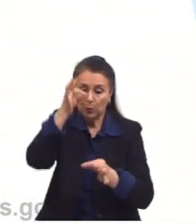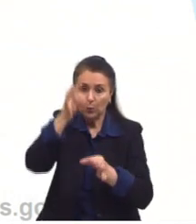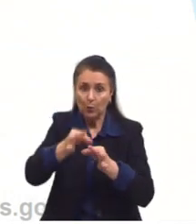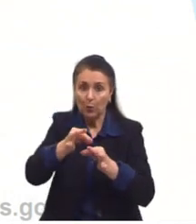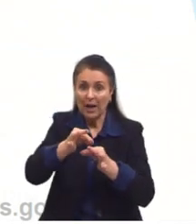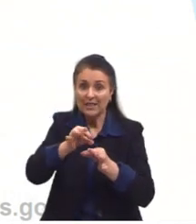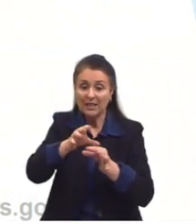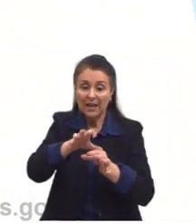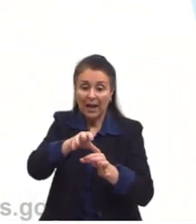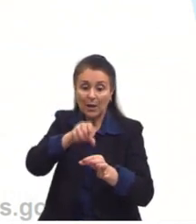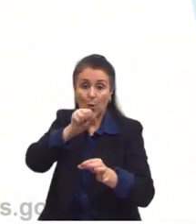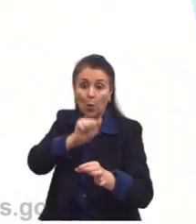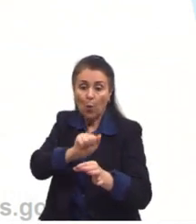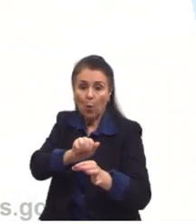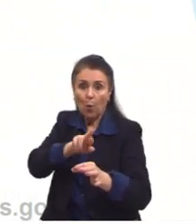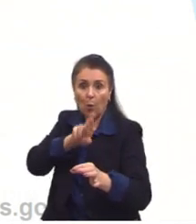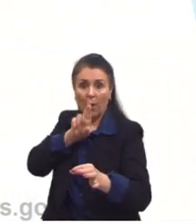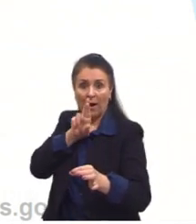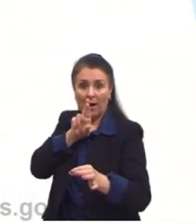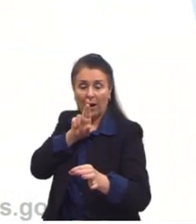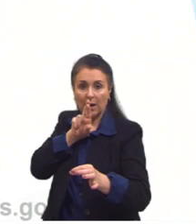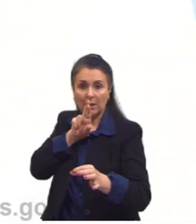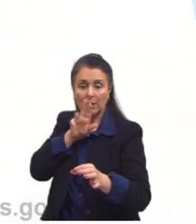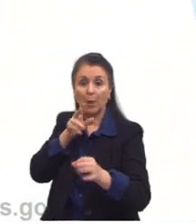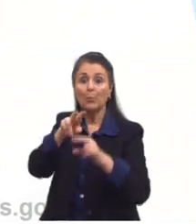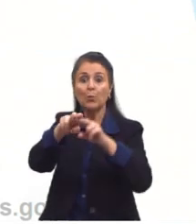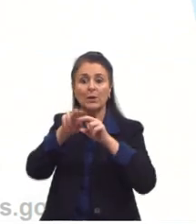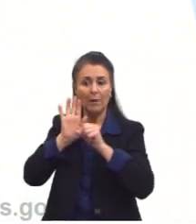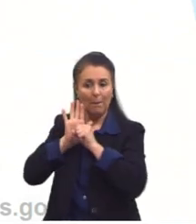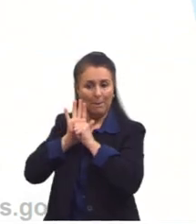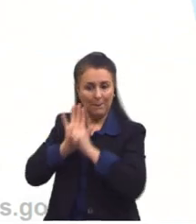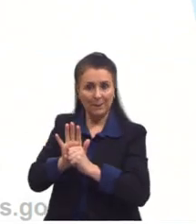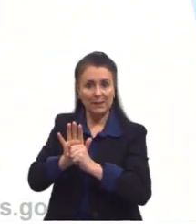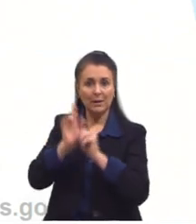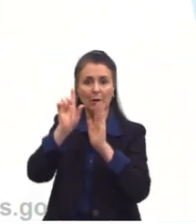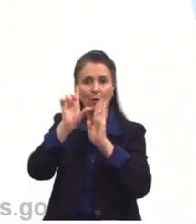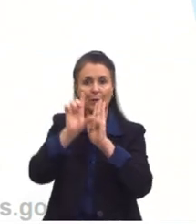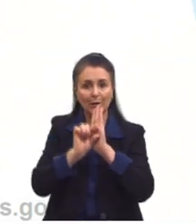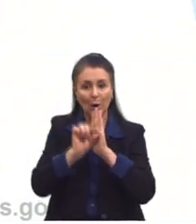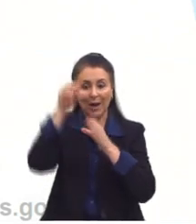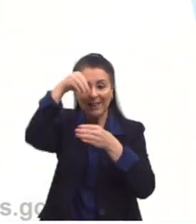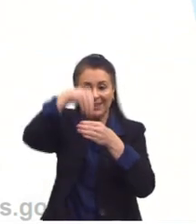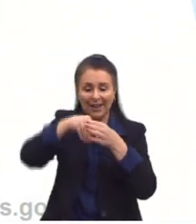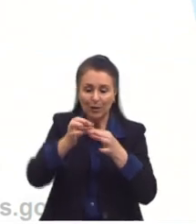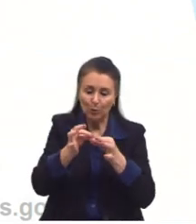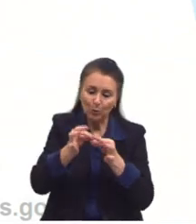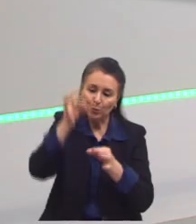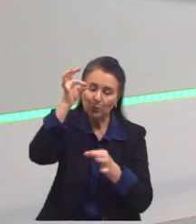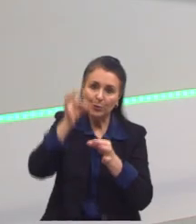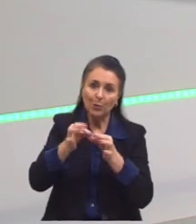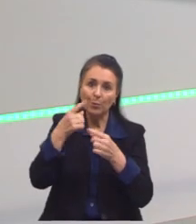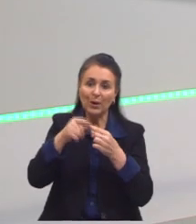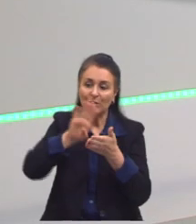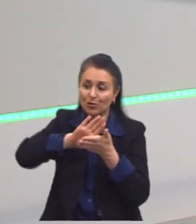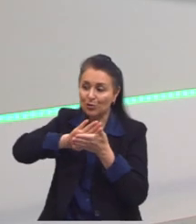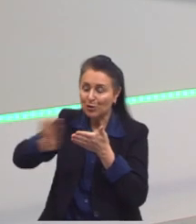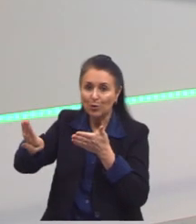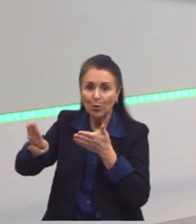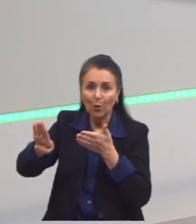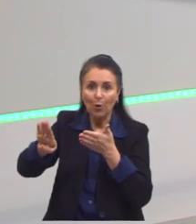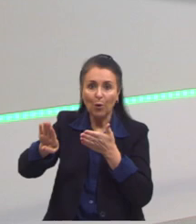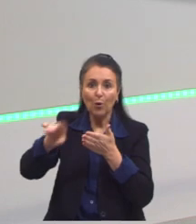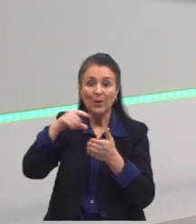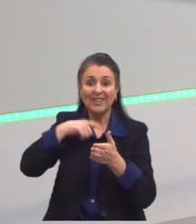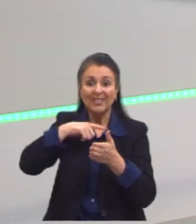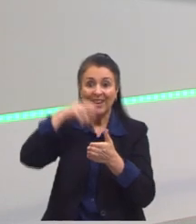dentro dele então isso gera uma pressão menor dentro desse canudo por quê? Porque a gente tirou parte do conteúdo desse